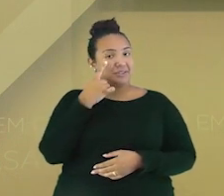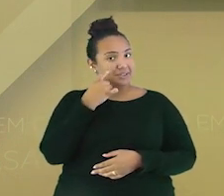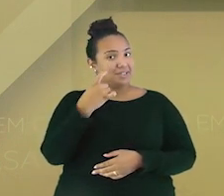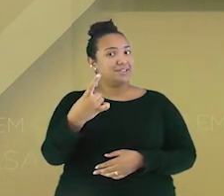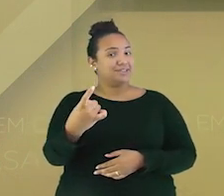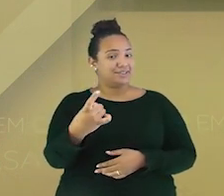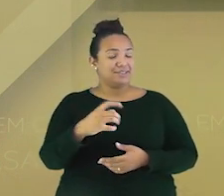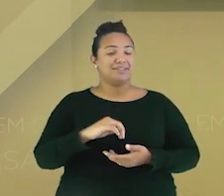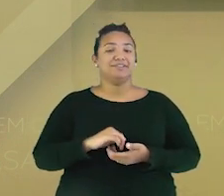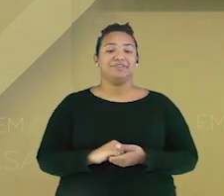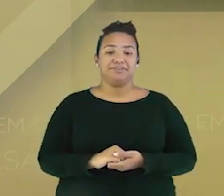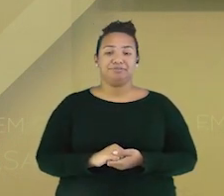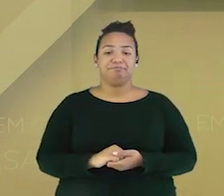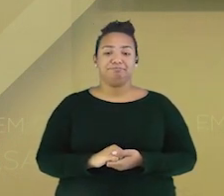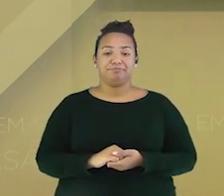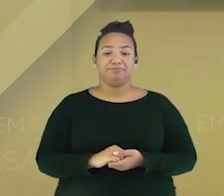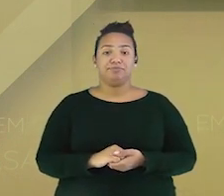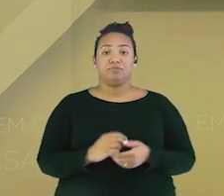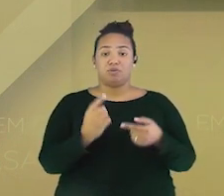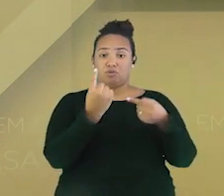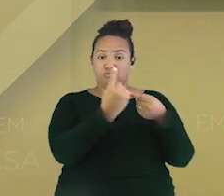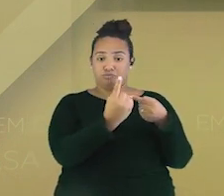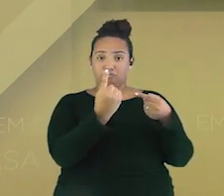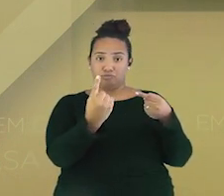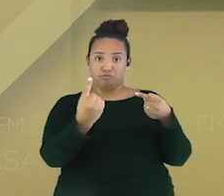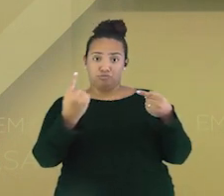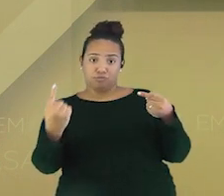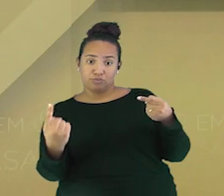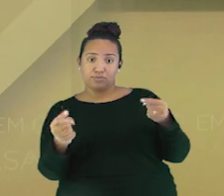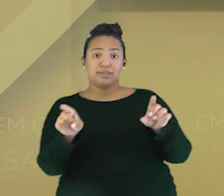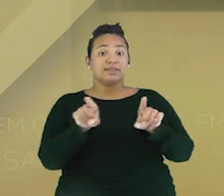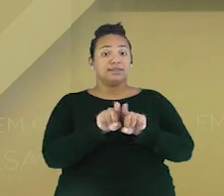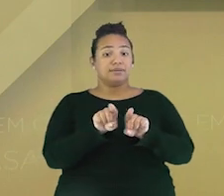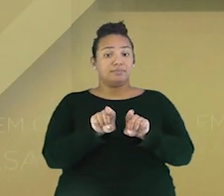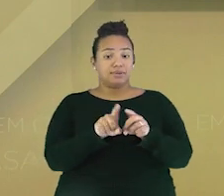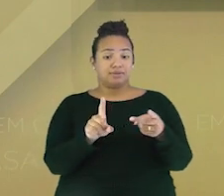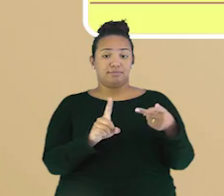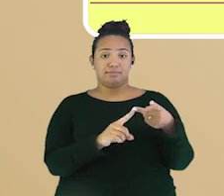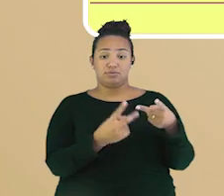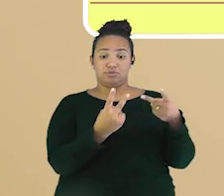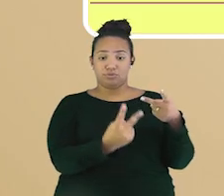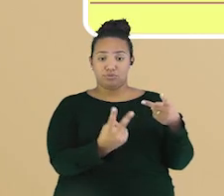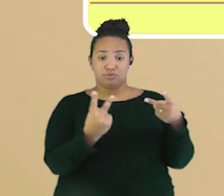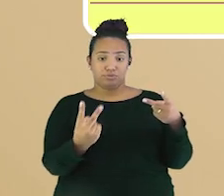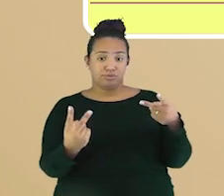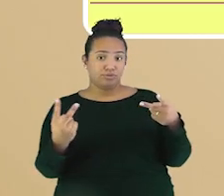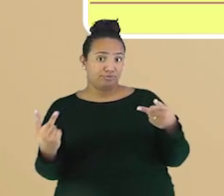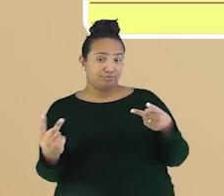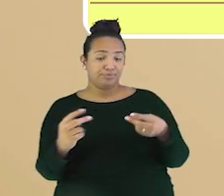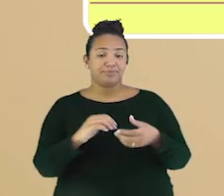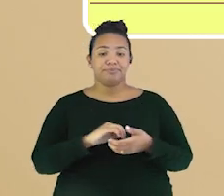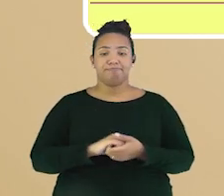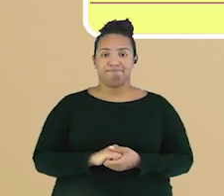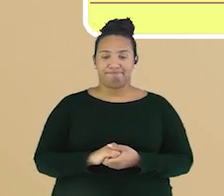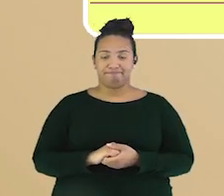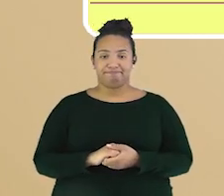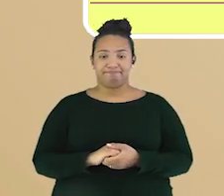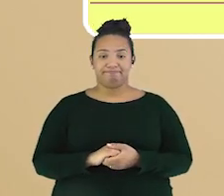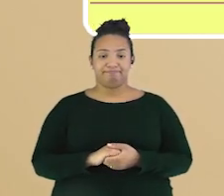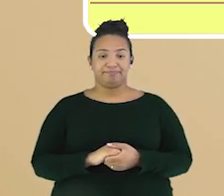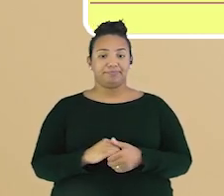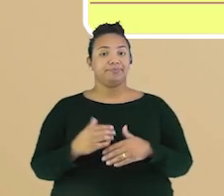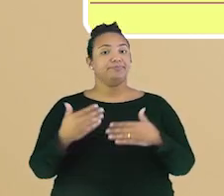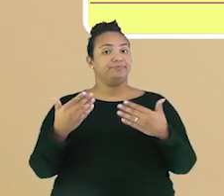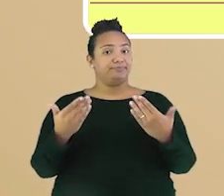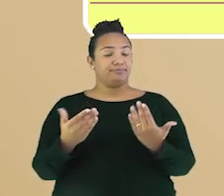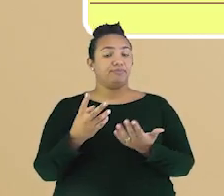Estamos contando de 1 em 1, mas também estamos contando de 2 em 2. Continuando com a nossa sequência de